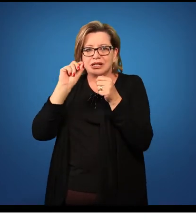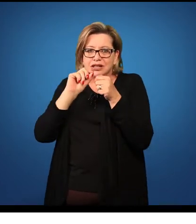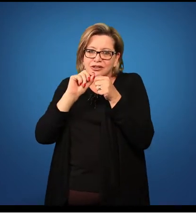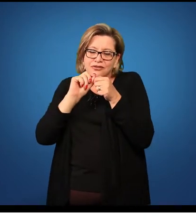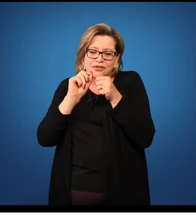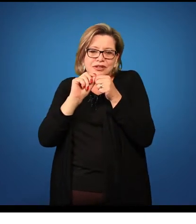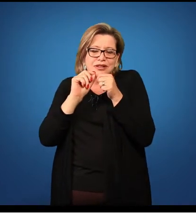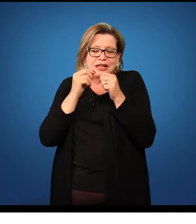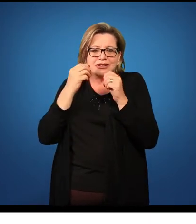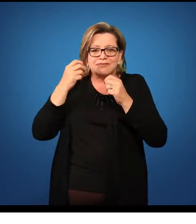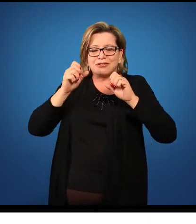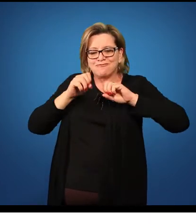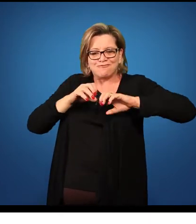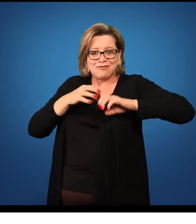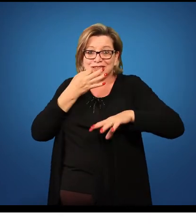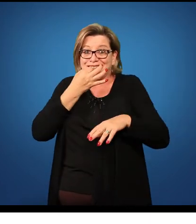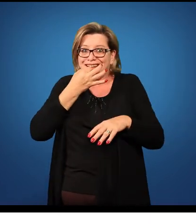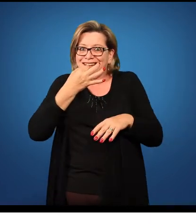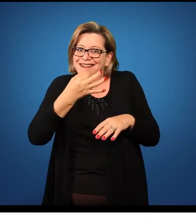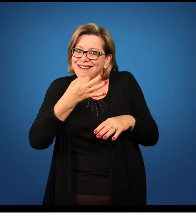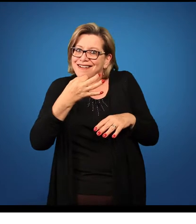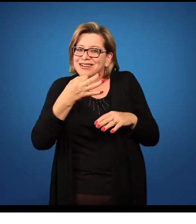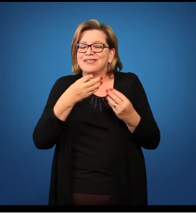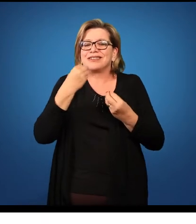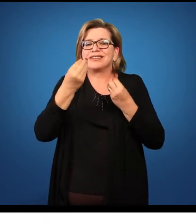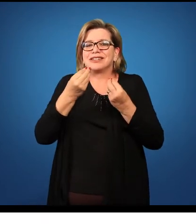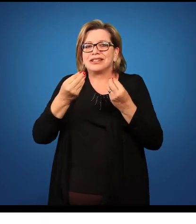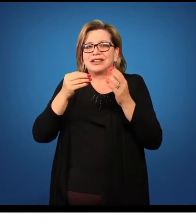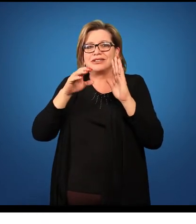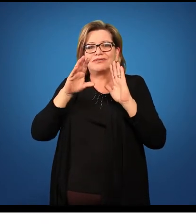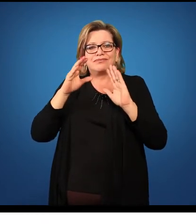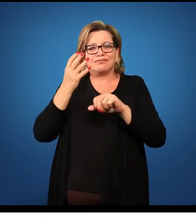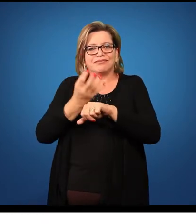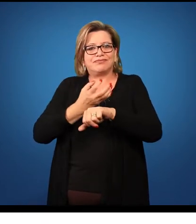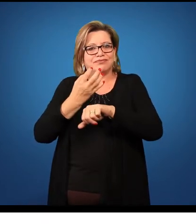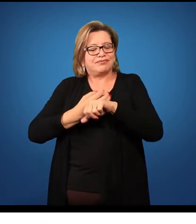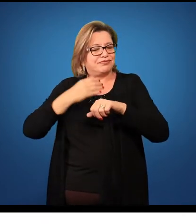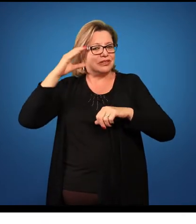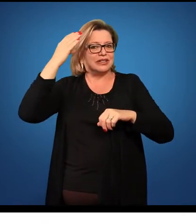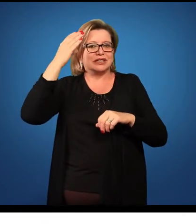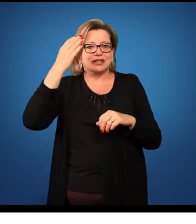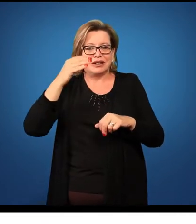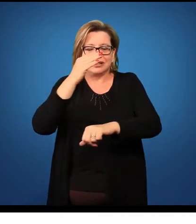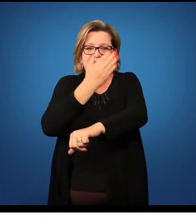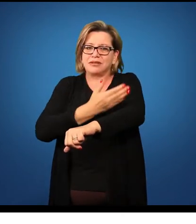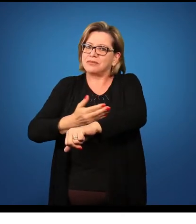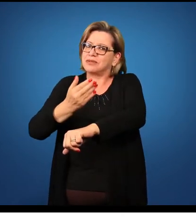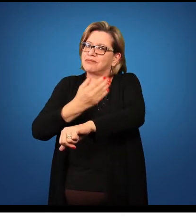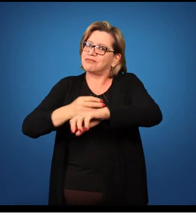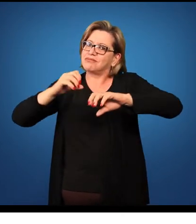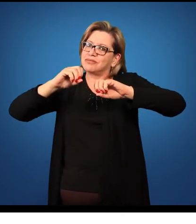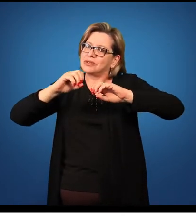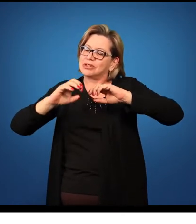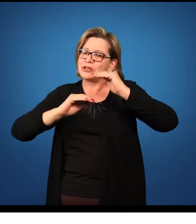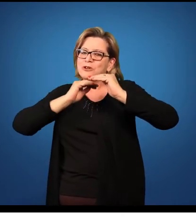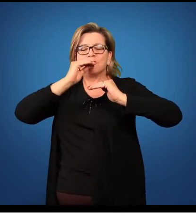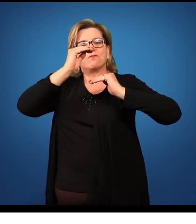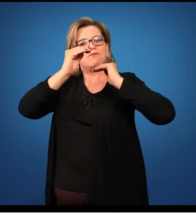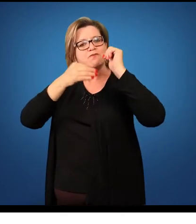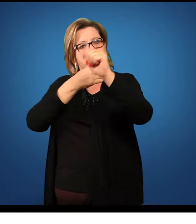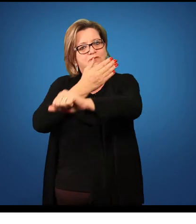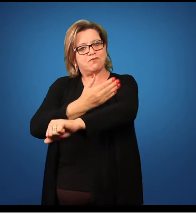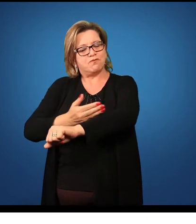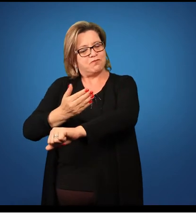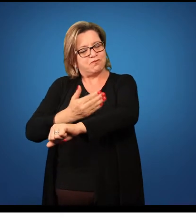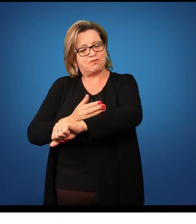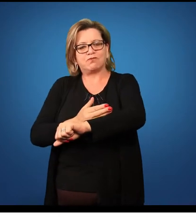crítico da docência, na disciplina de Ciências, no Ensino Fundamental, através da prática de ensino desenvolvida durante o estágio